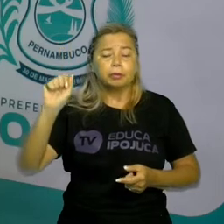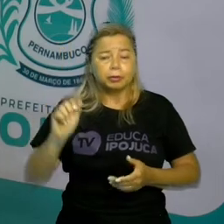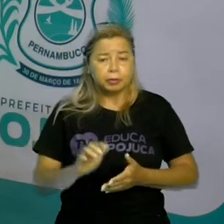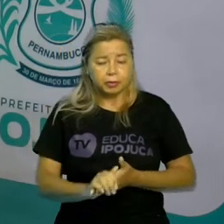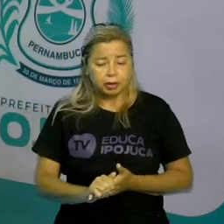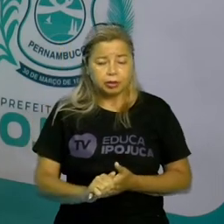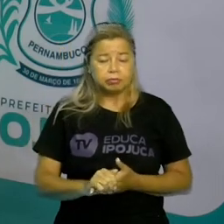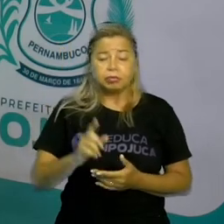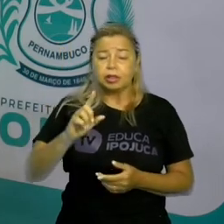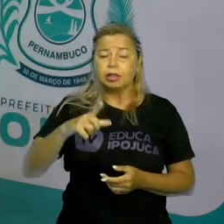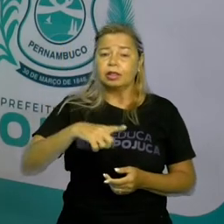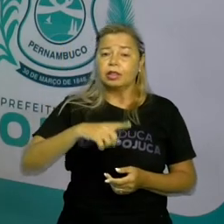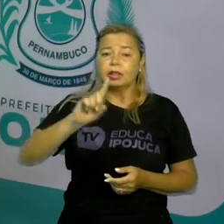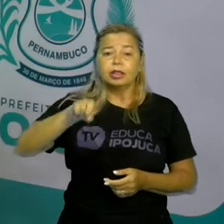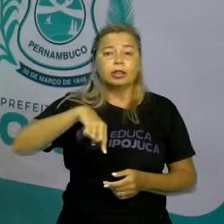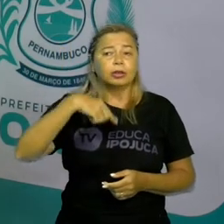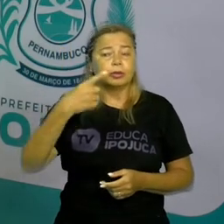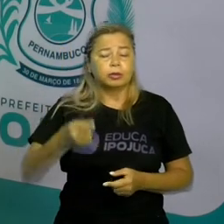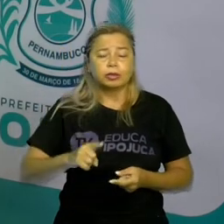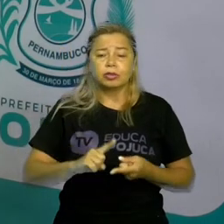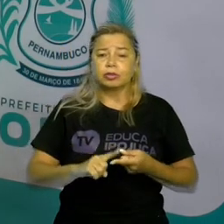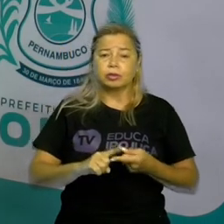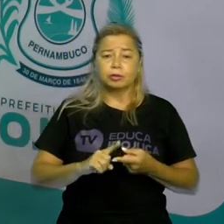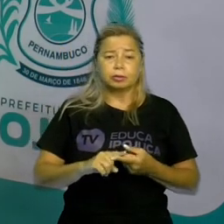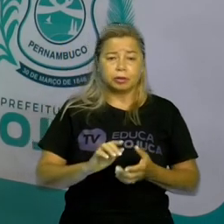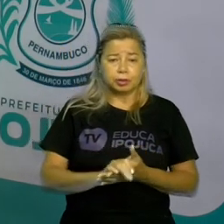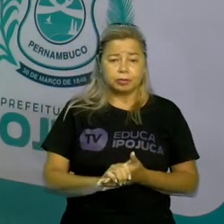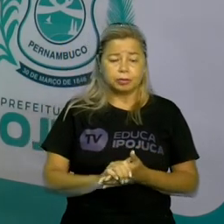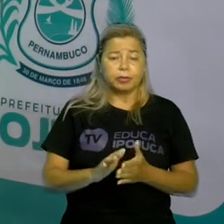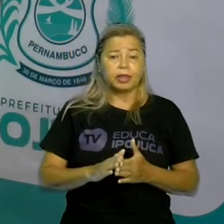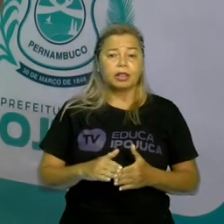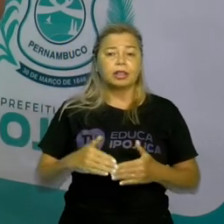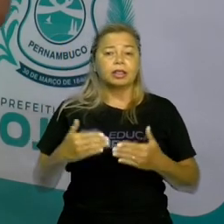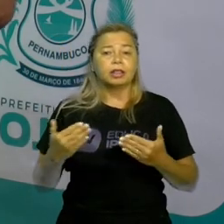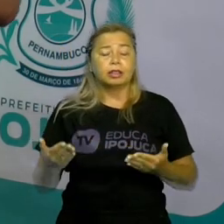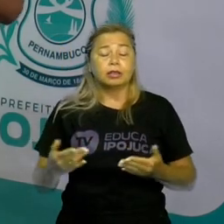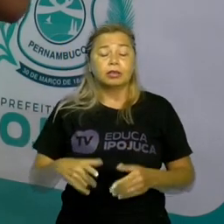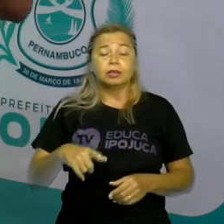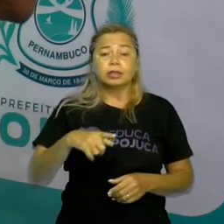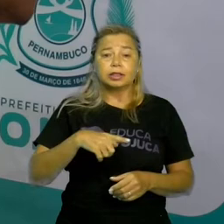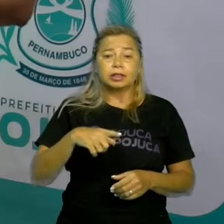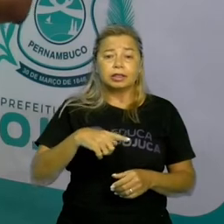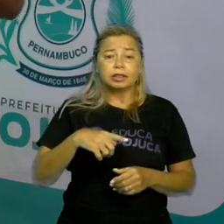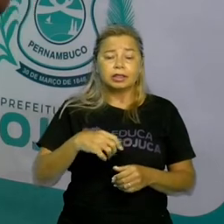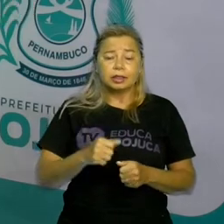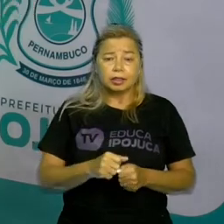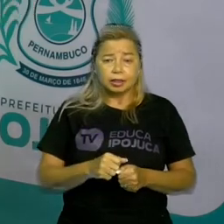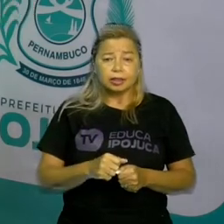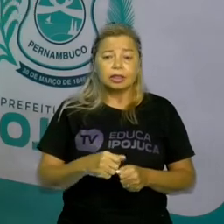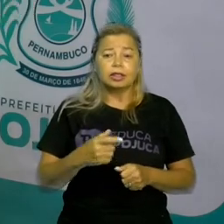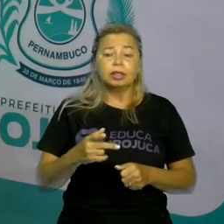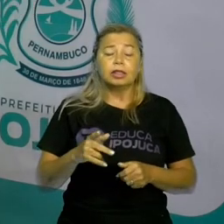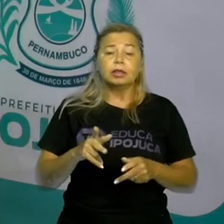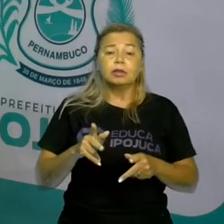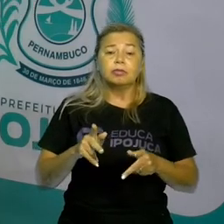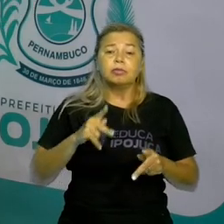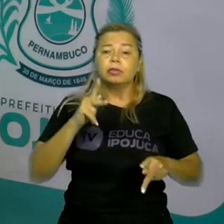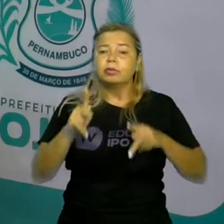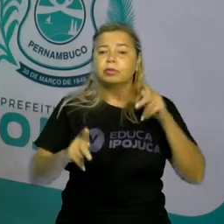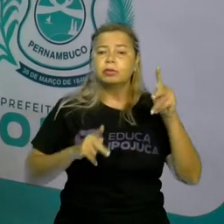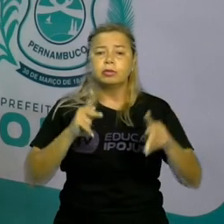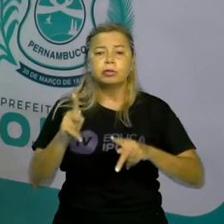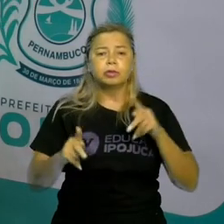culturais. Existem nações que não são constituídas como Estado. Os tibetanos e os curdos, por exemplo.